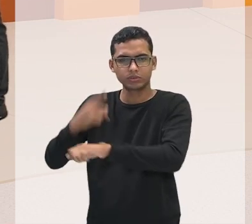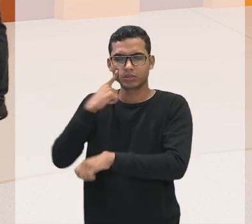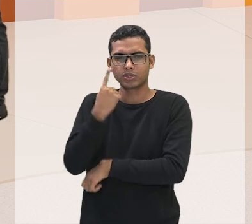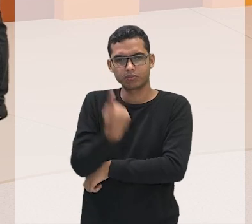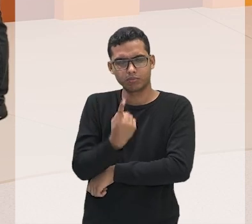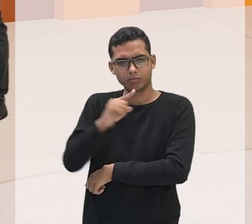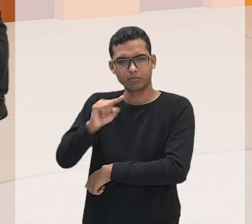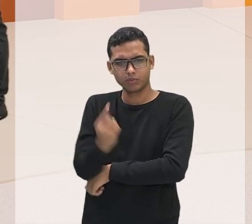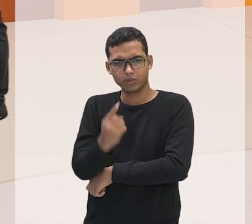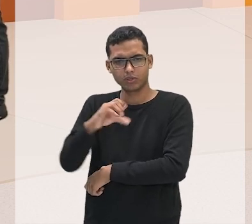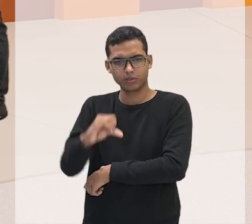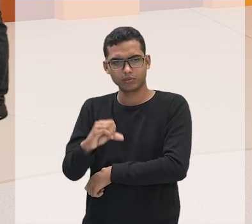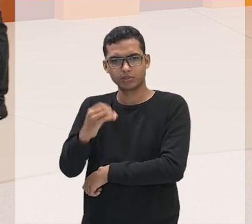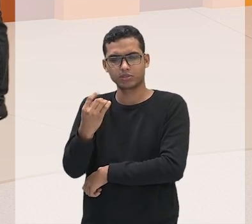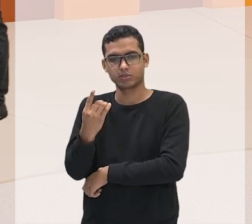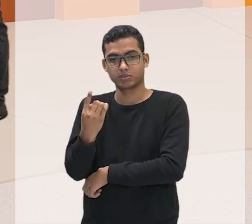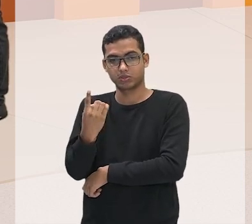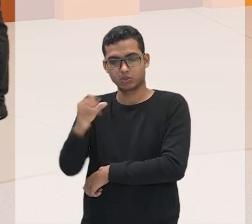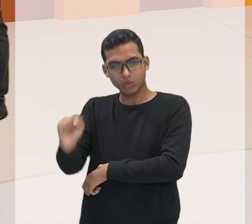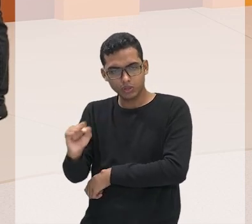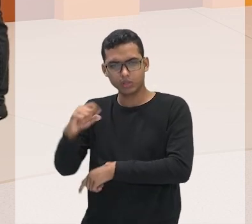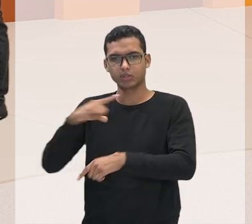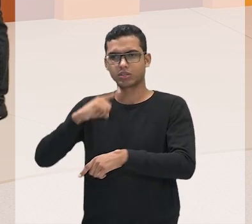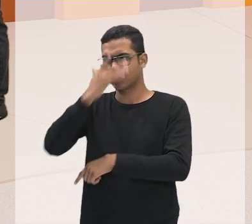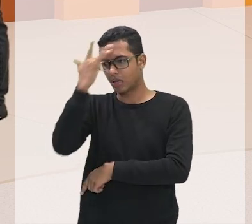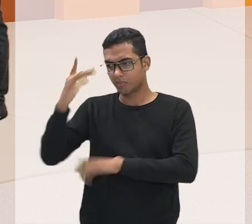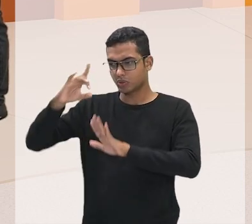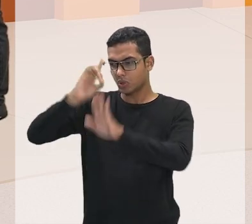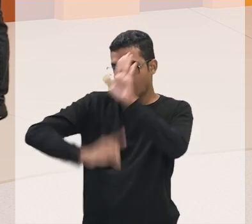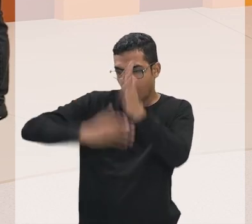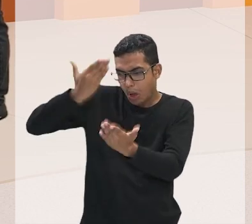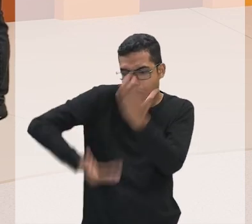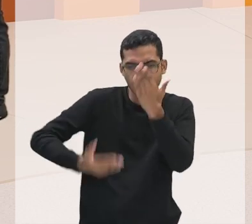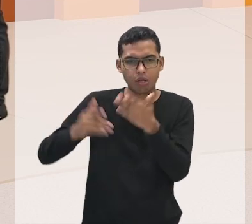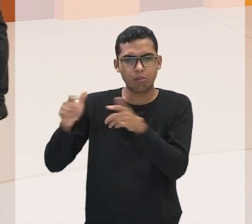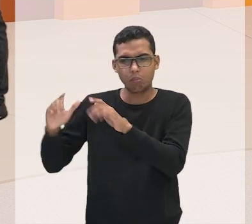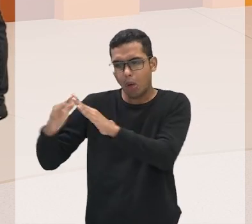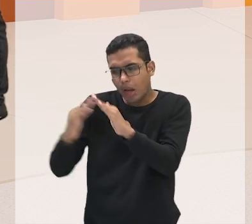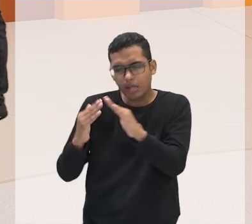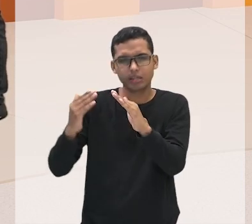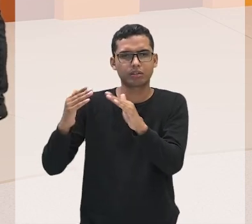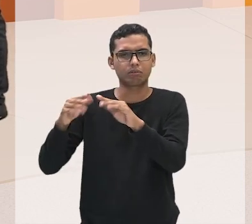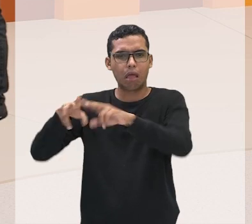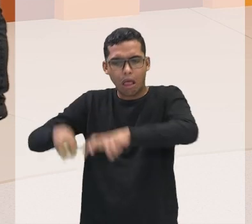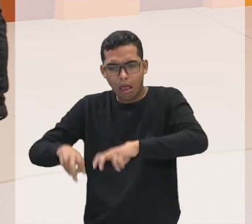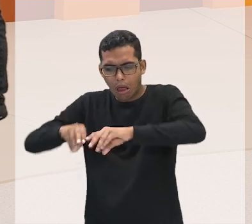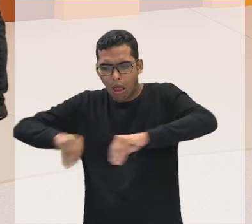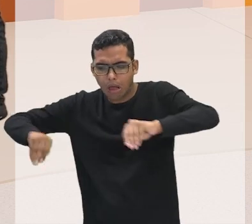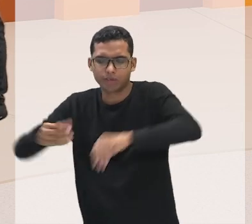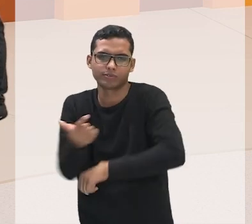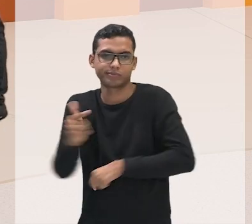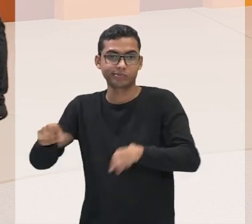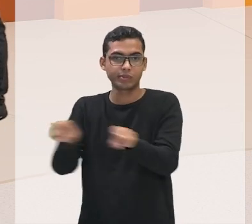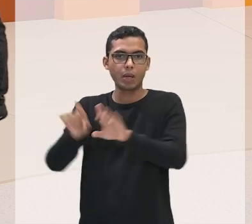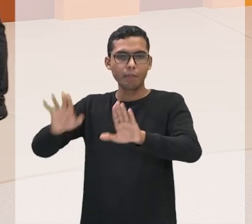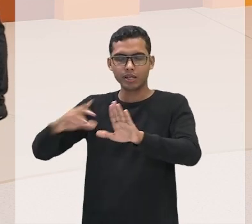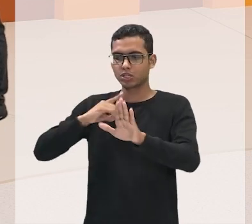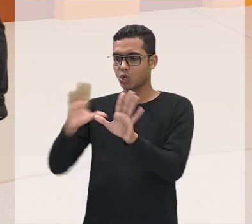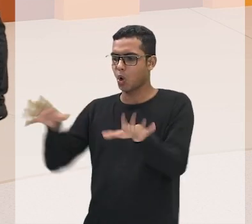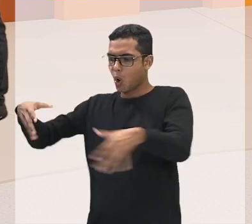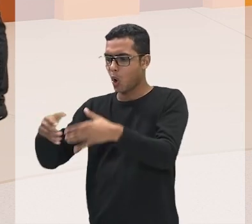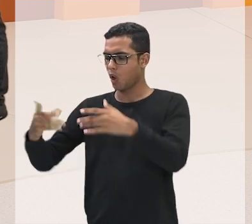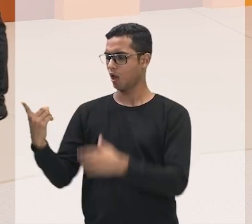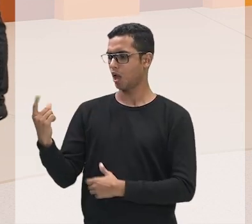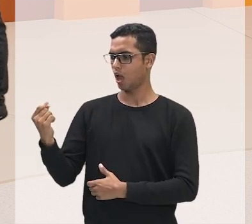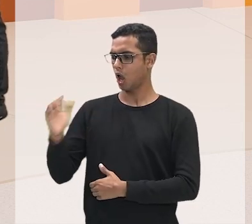Não tiveram acesso à educação, à moradia, à terra. Então, isso vai fazer com que uma pequena elite se beneficie e uma grande